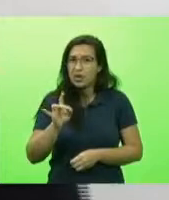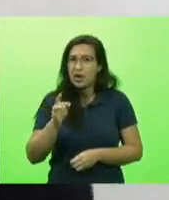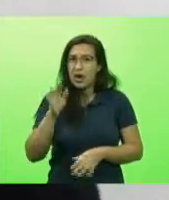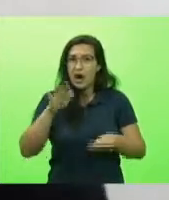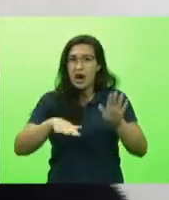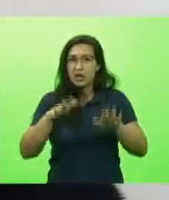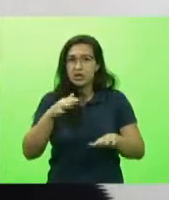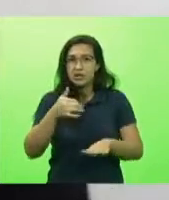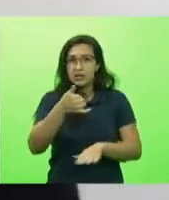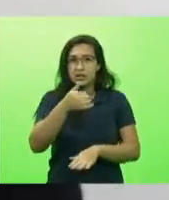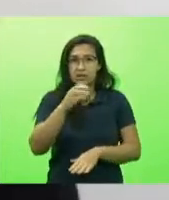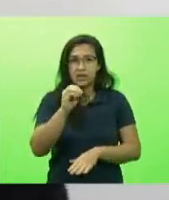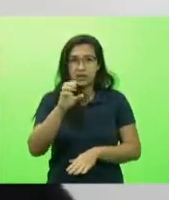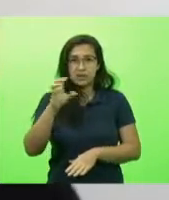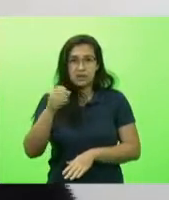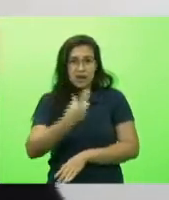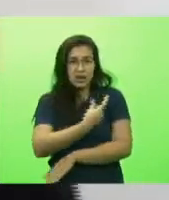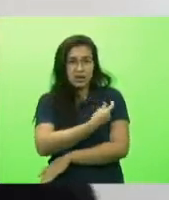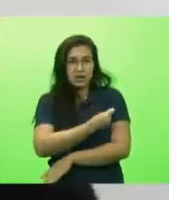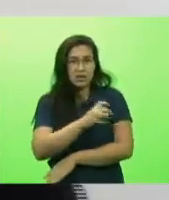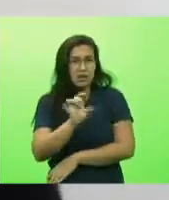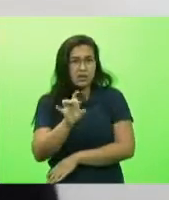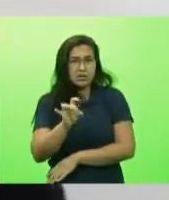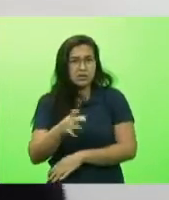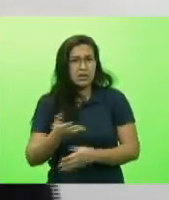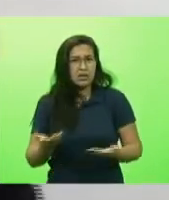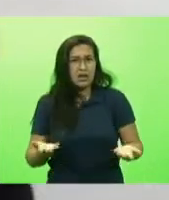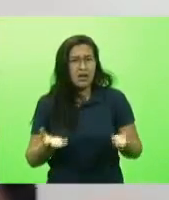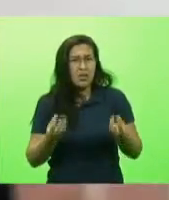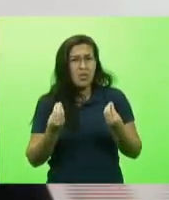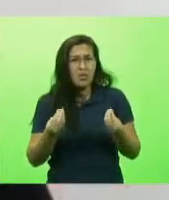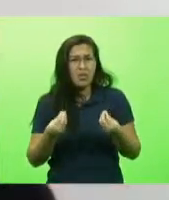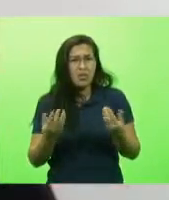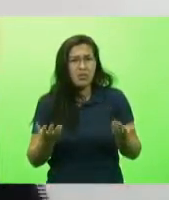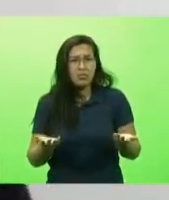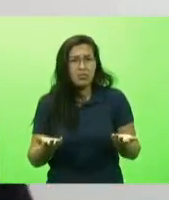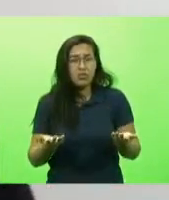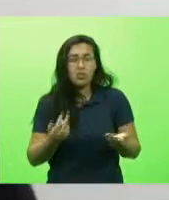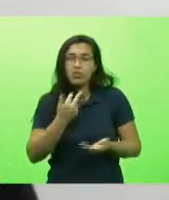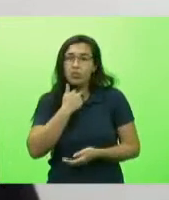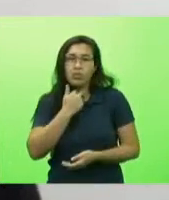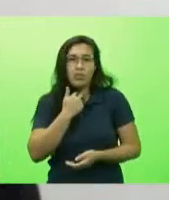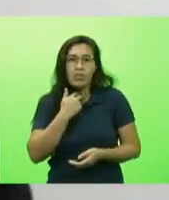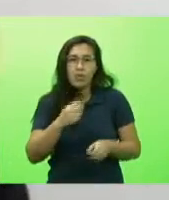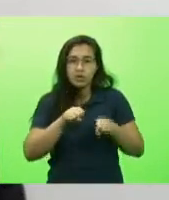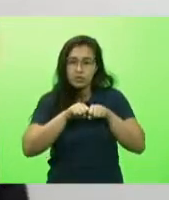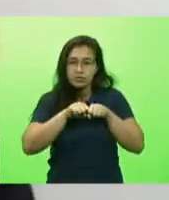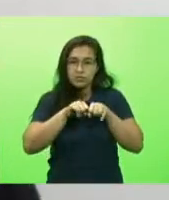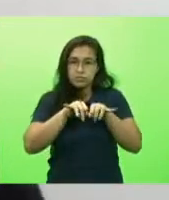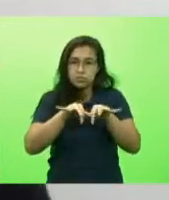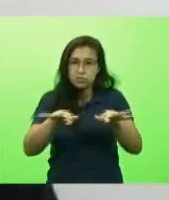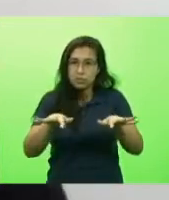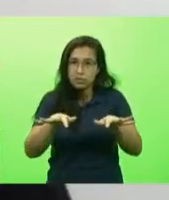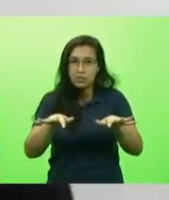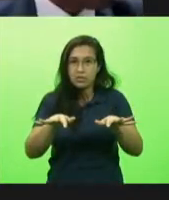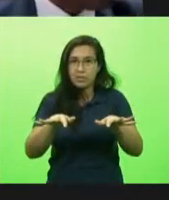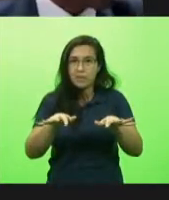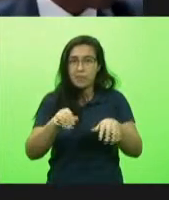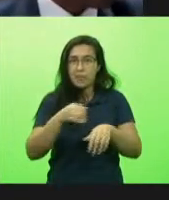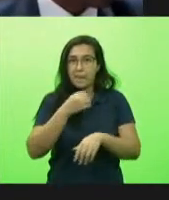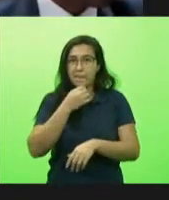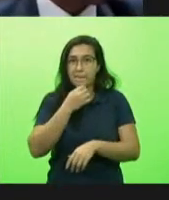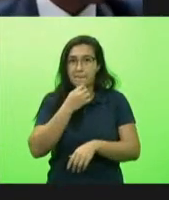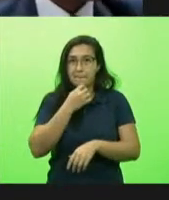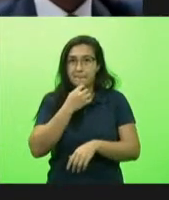100 doses 117 doses não dá para a gente fazer em plena pandemia mais 30